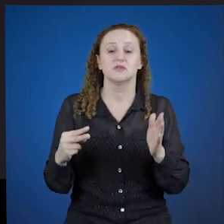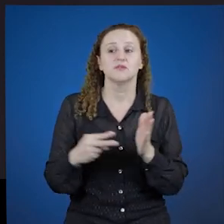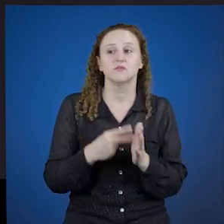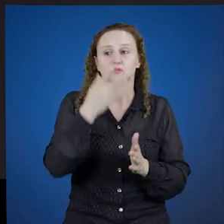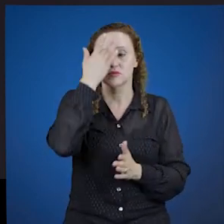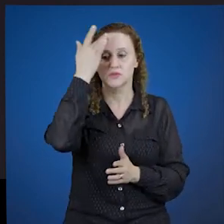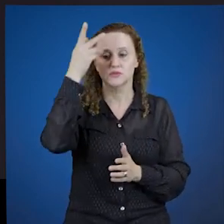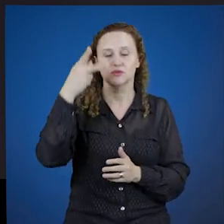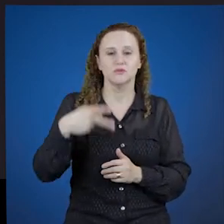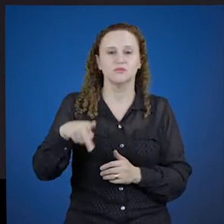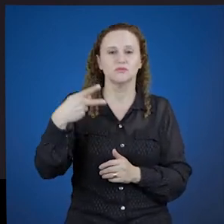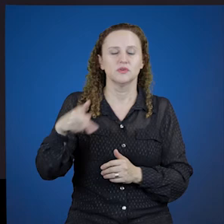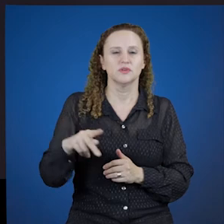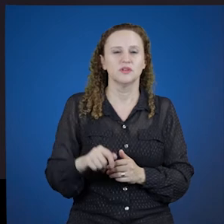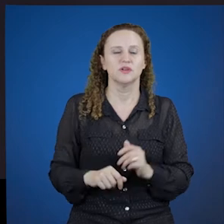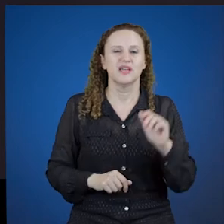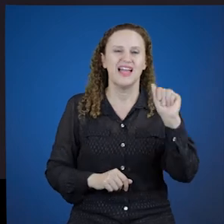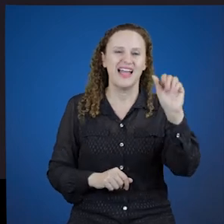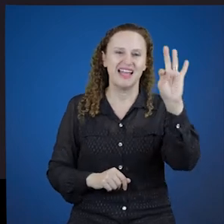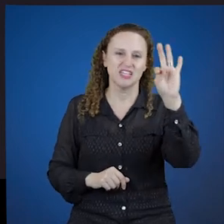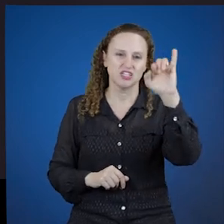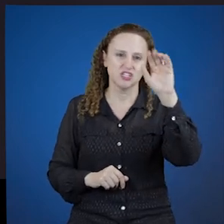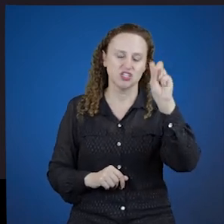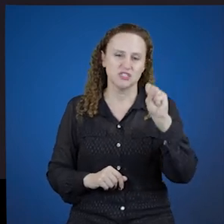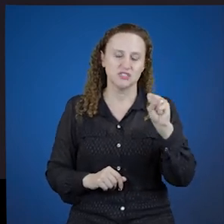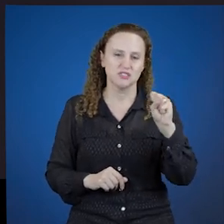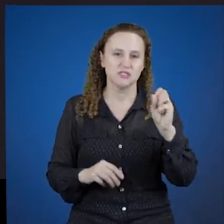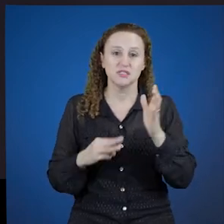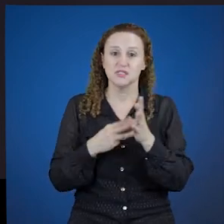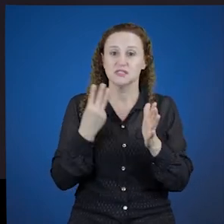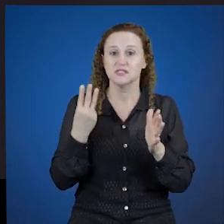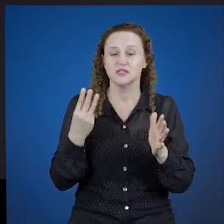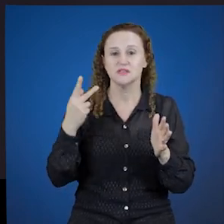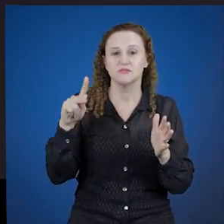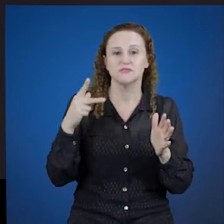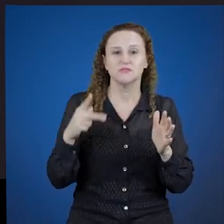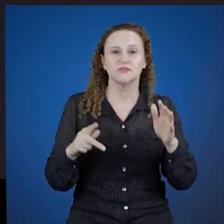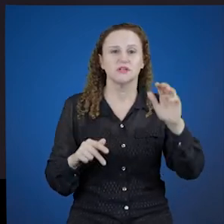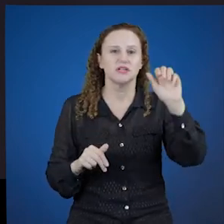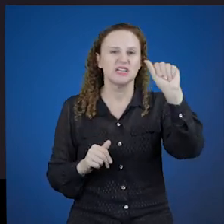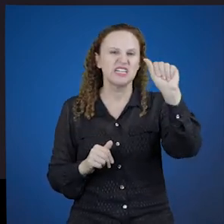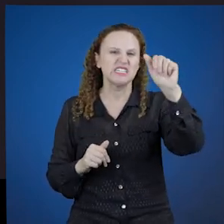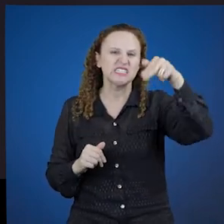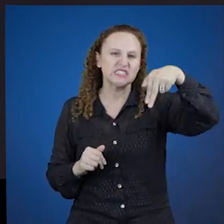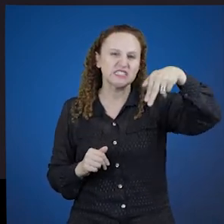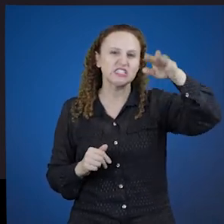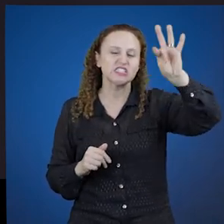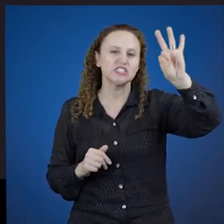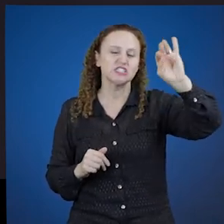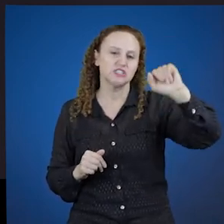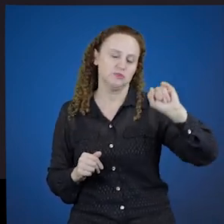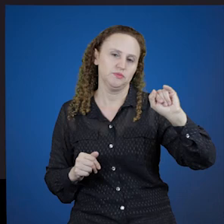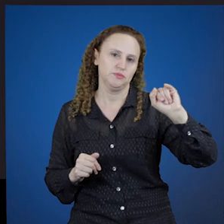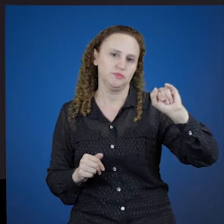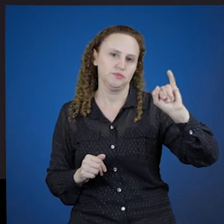Segunda pessoa do plural, atis. Terceira pessoa do plural, ante.